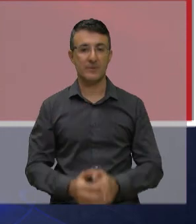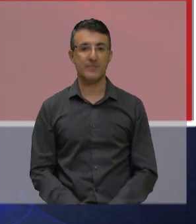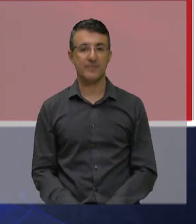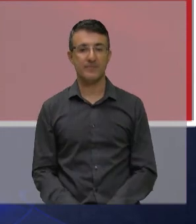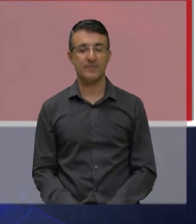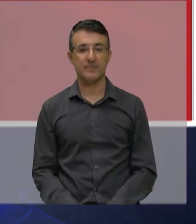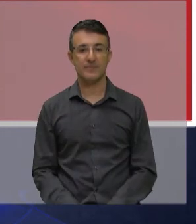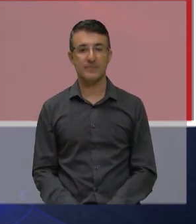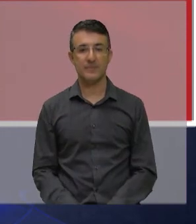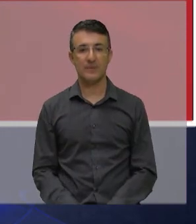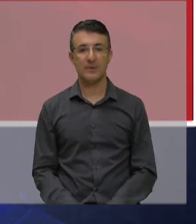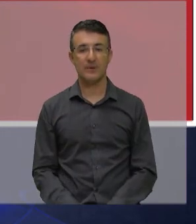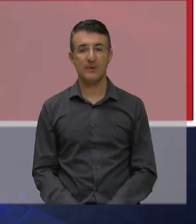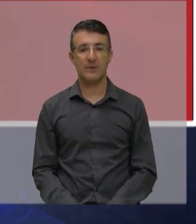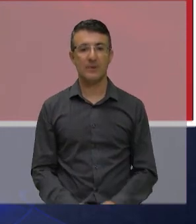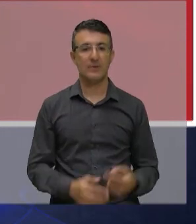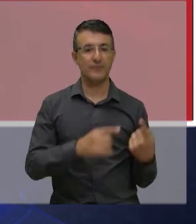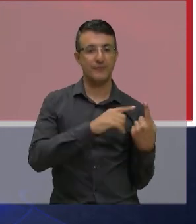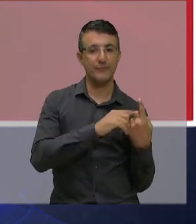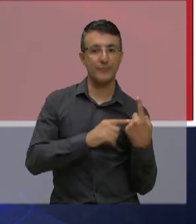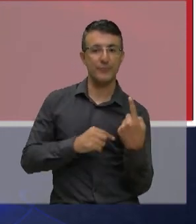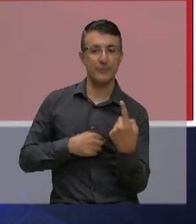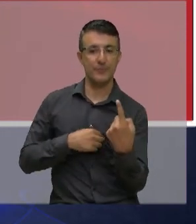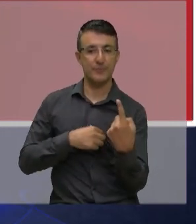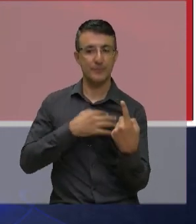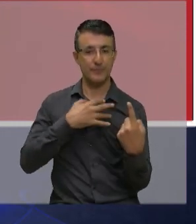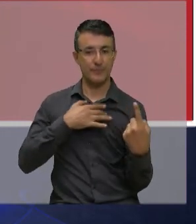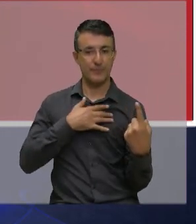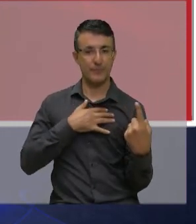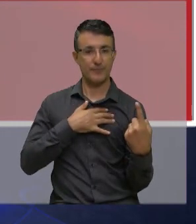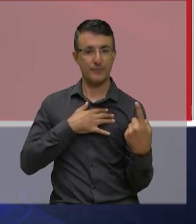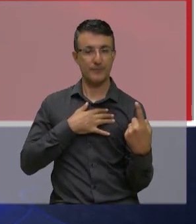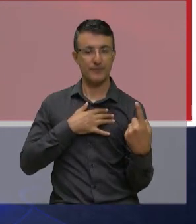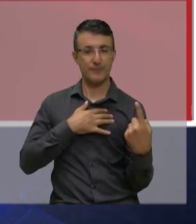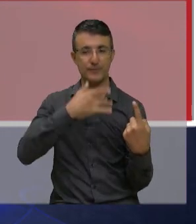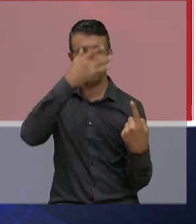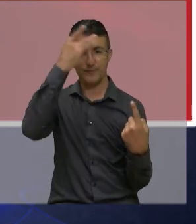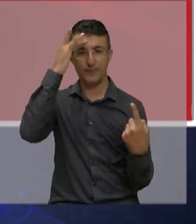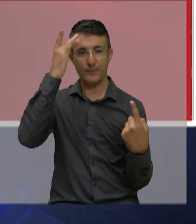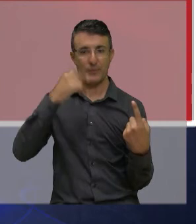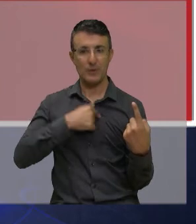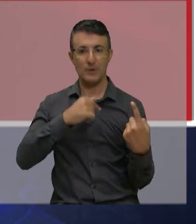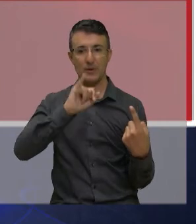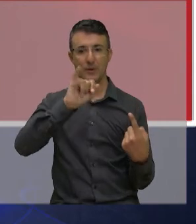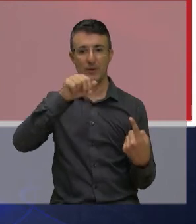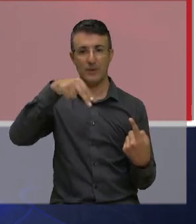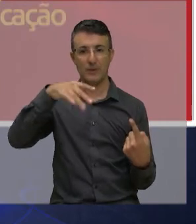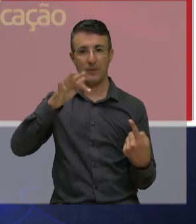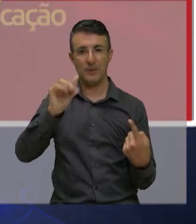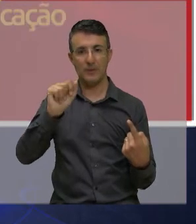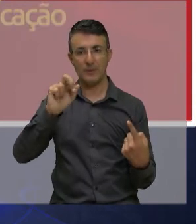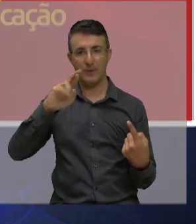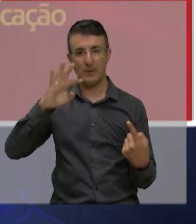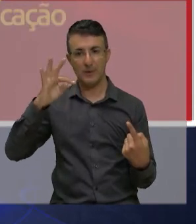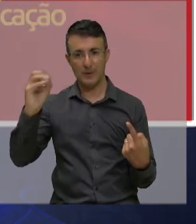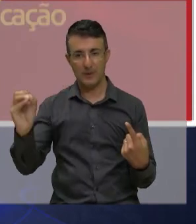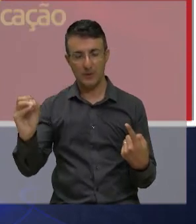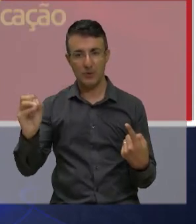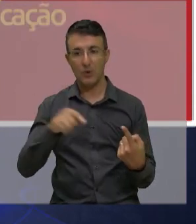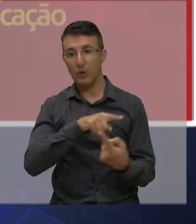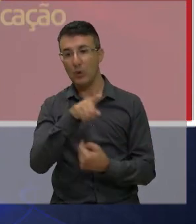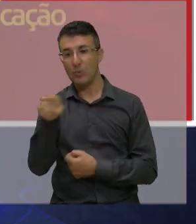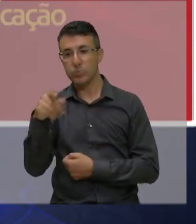paciente cardopata começa assim próximo a pessoa tem um infarto próximo ela vai ao pronto-socorro faz o